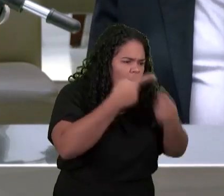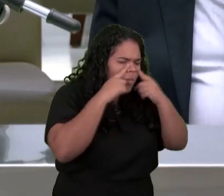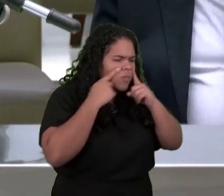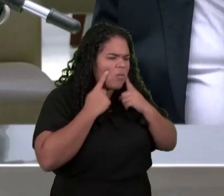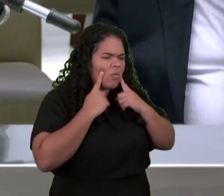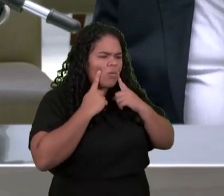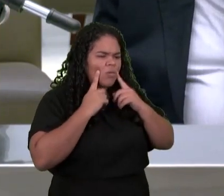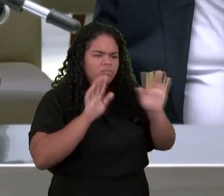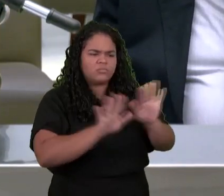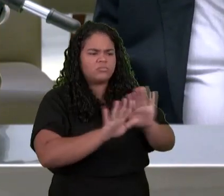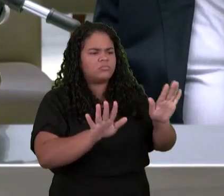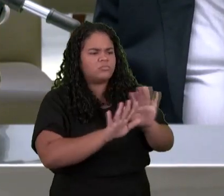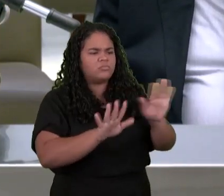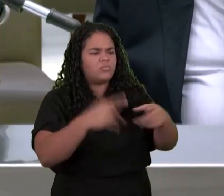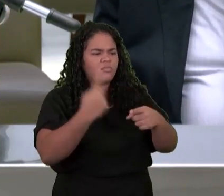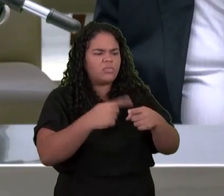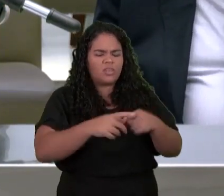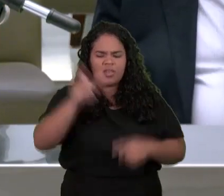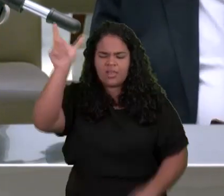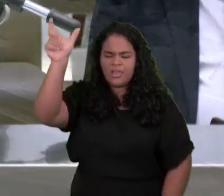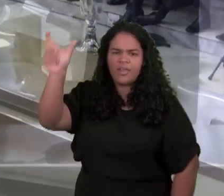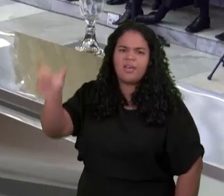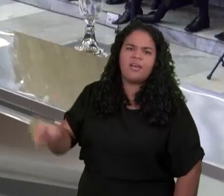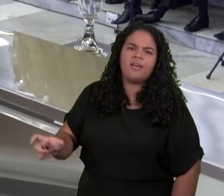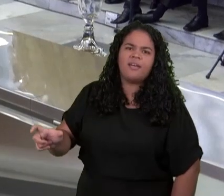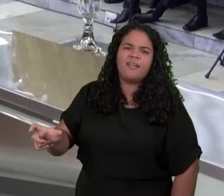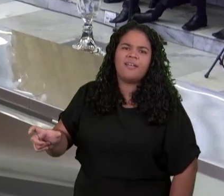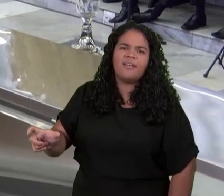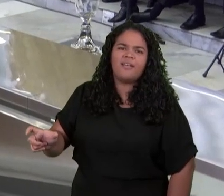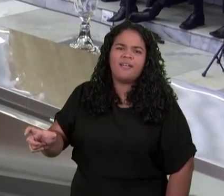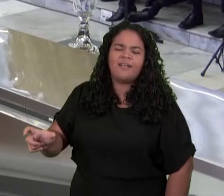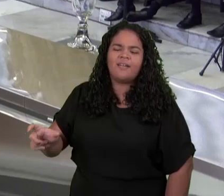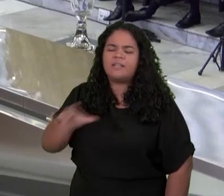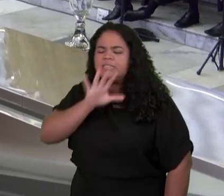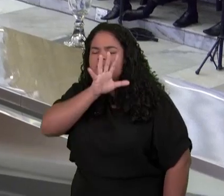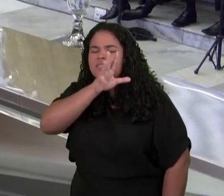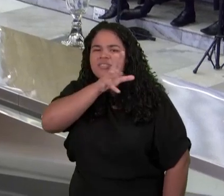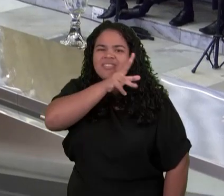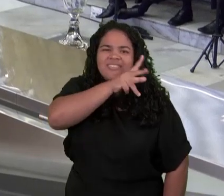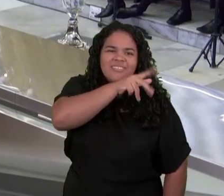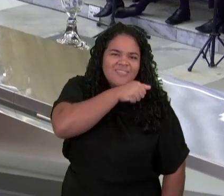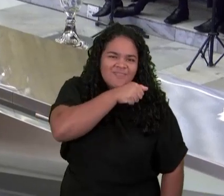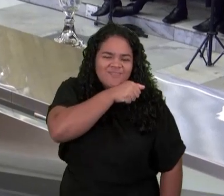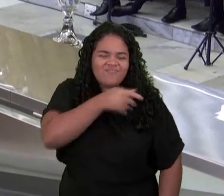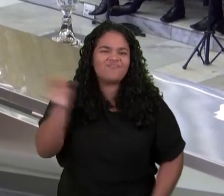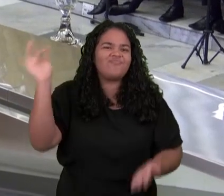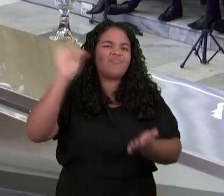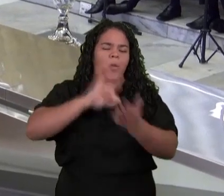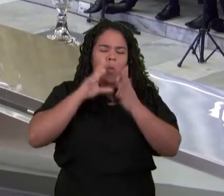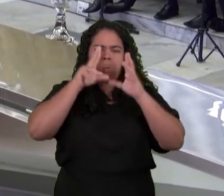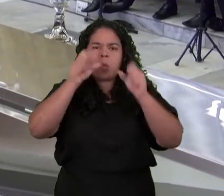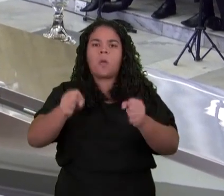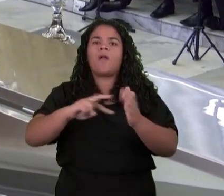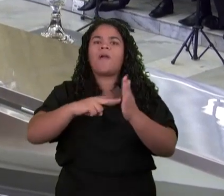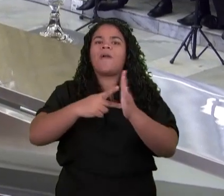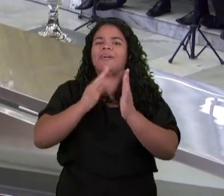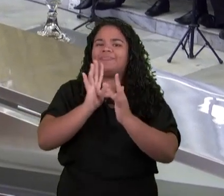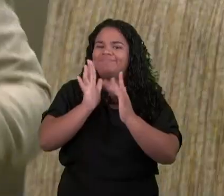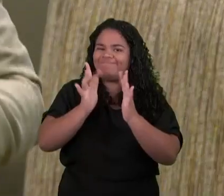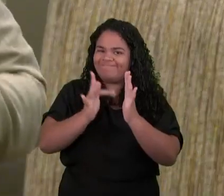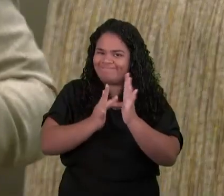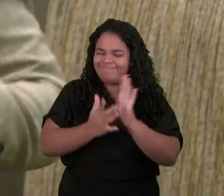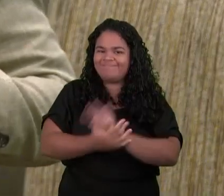Aqui Quem O leão Da tribo De Judá O primeiro